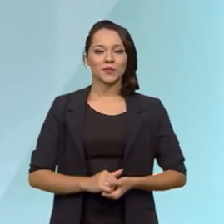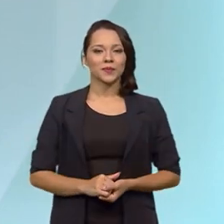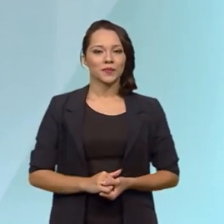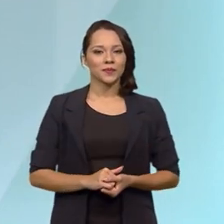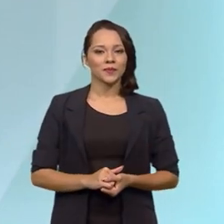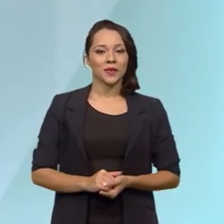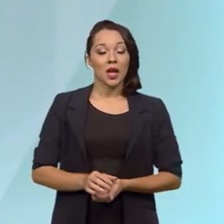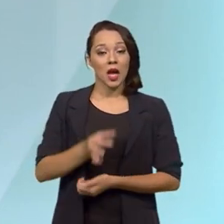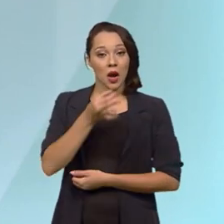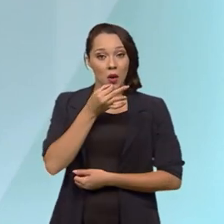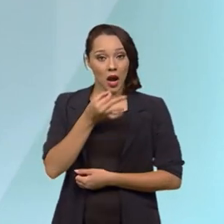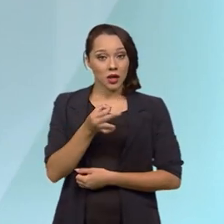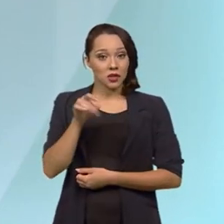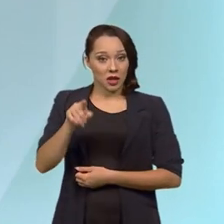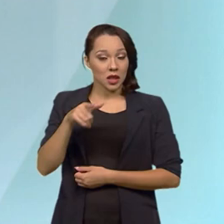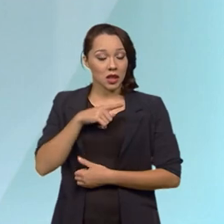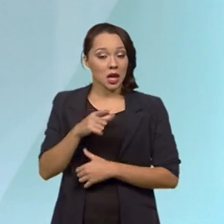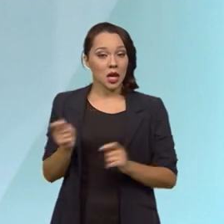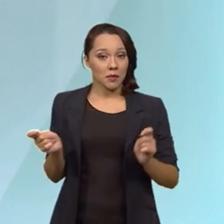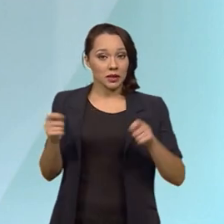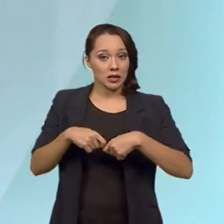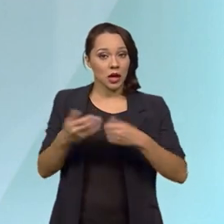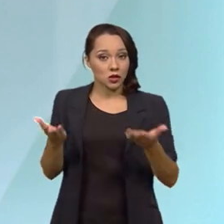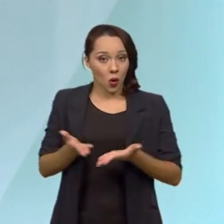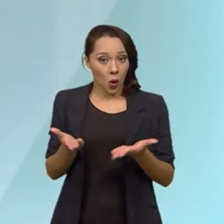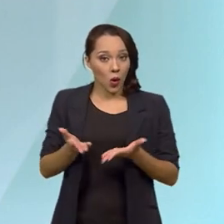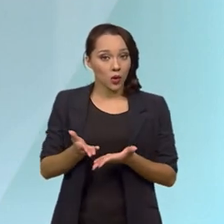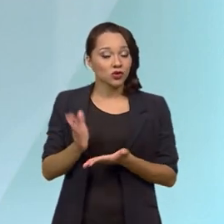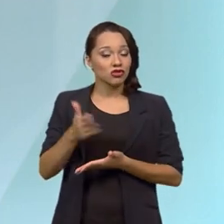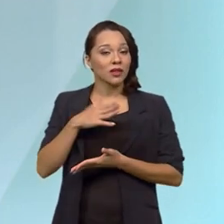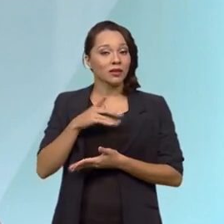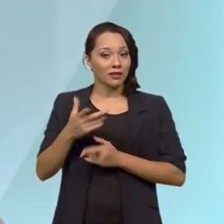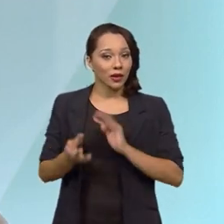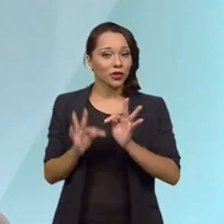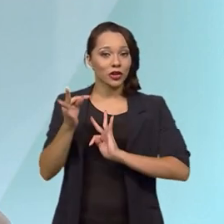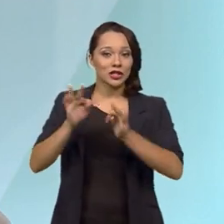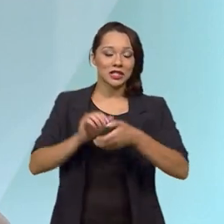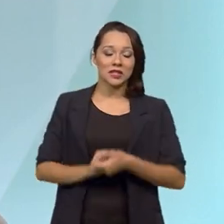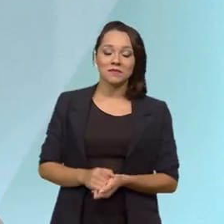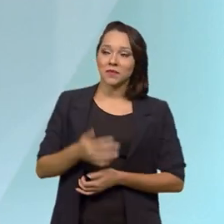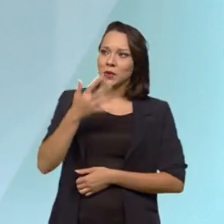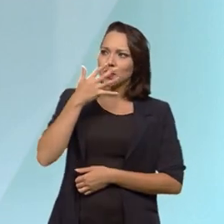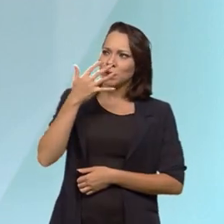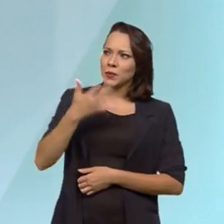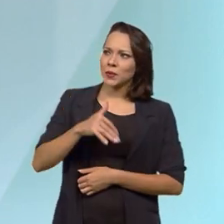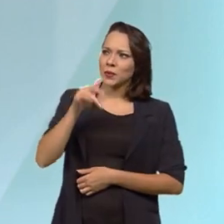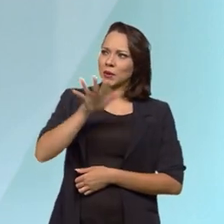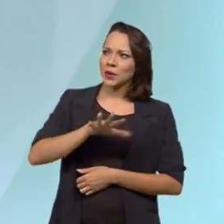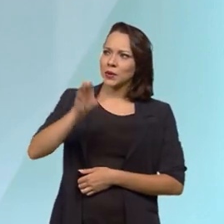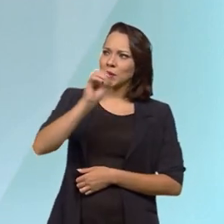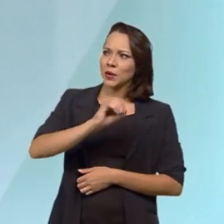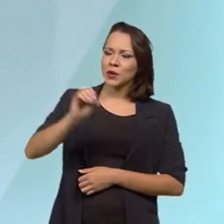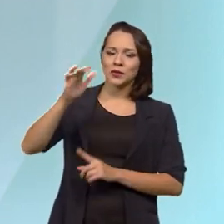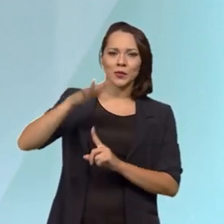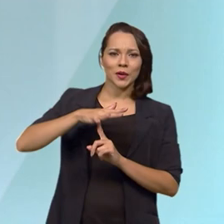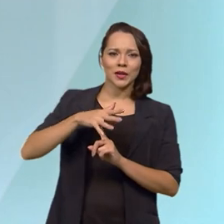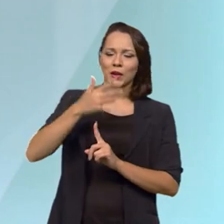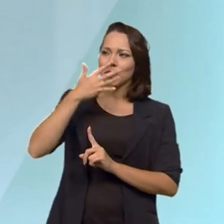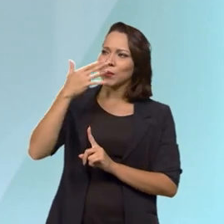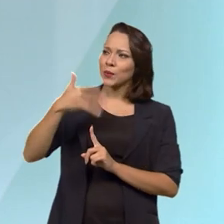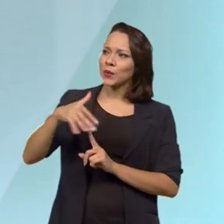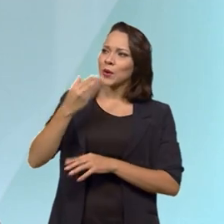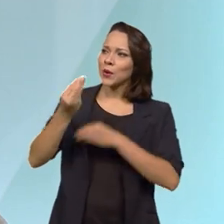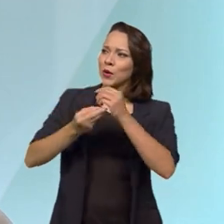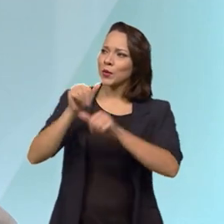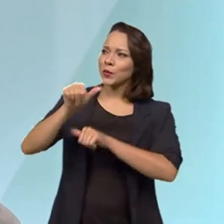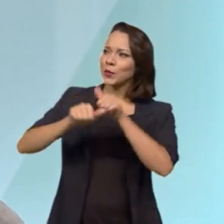Eu acho que os produtores têm uma capacidade hoje e já têm tecnologia. Isso me impressionou na região do Oeste do Paraná. Como que